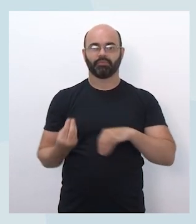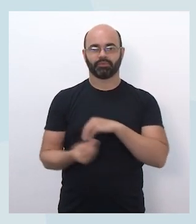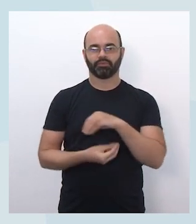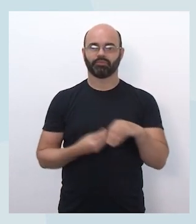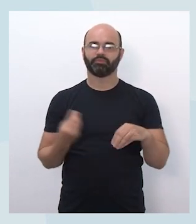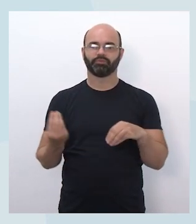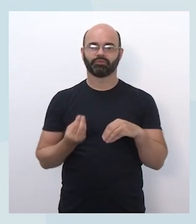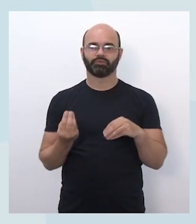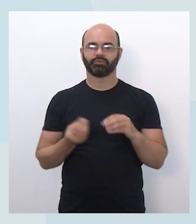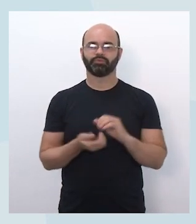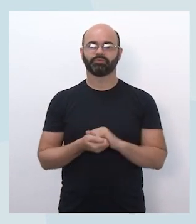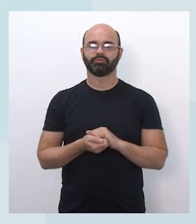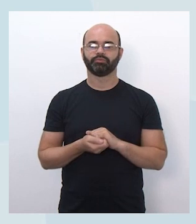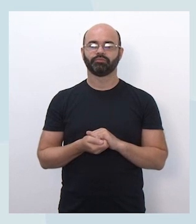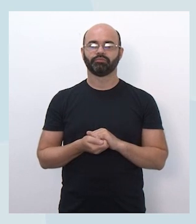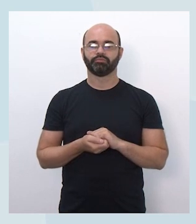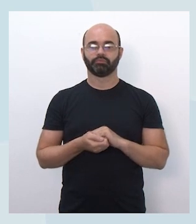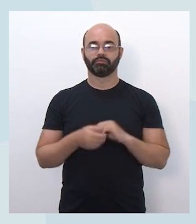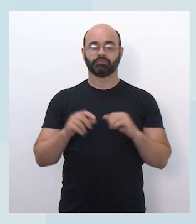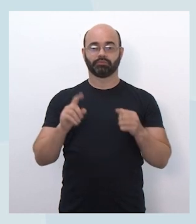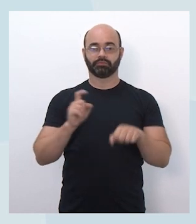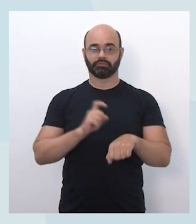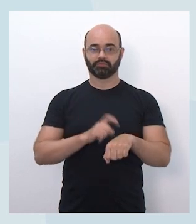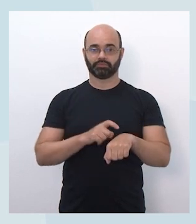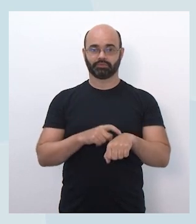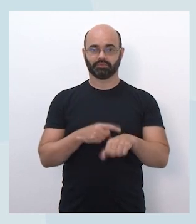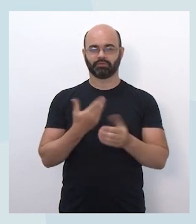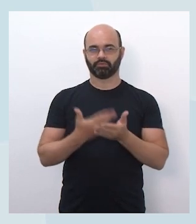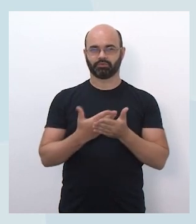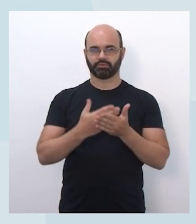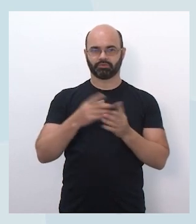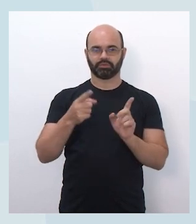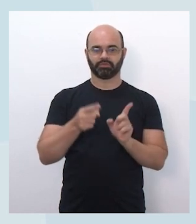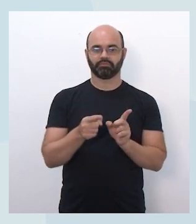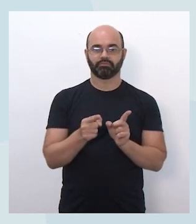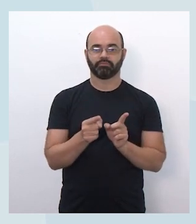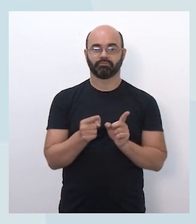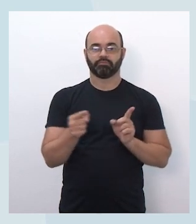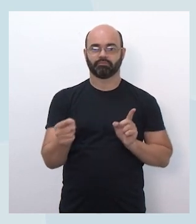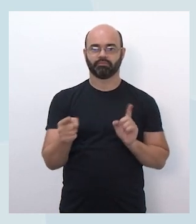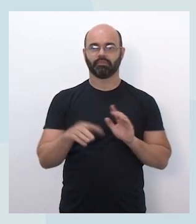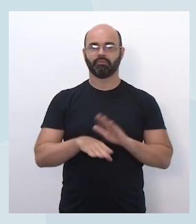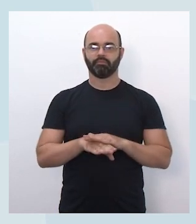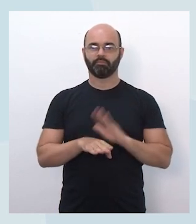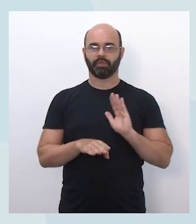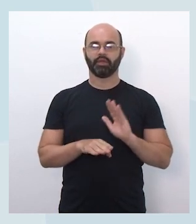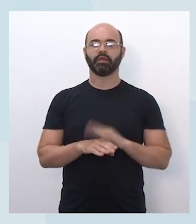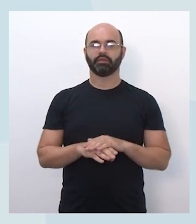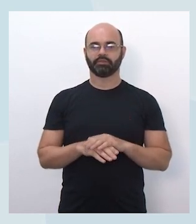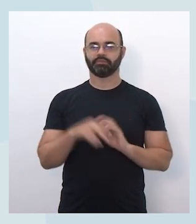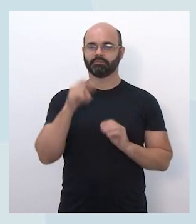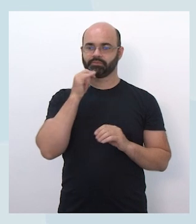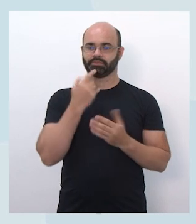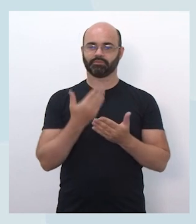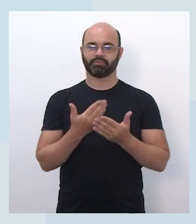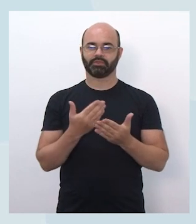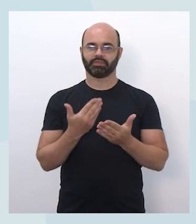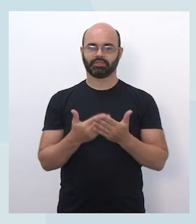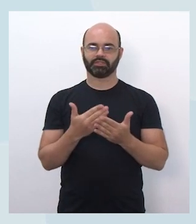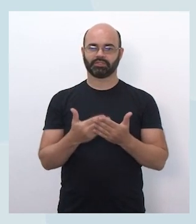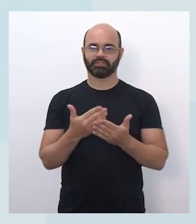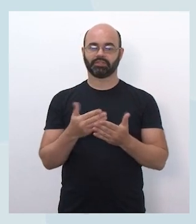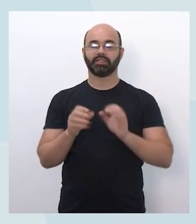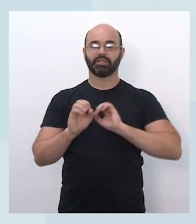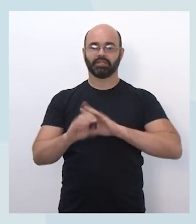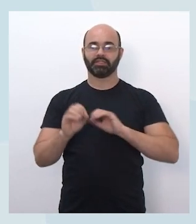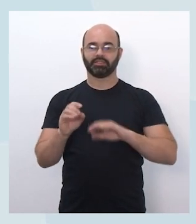tem aí como foco a ampliação da carga horária. A diferença está pelo turno. O ensino integral híbrido está focado nas